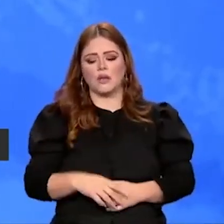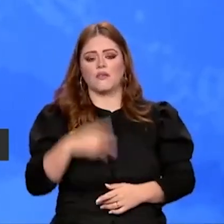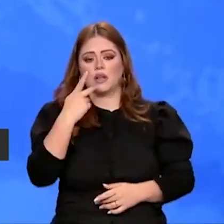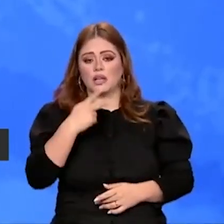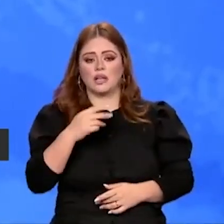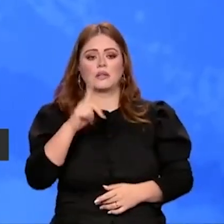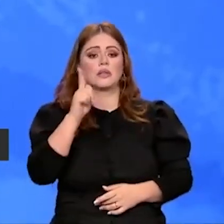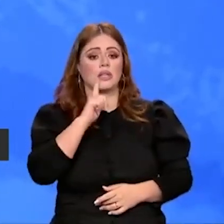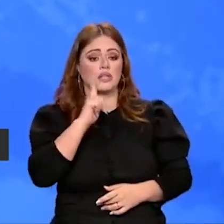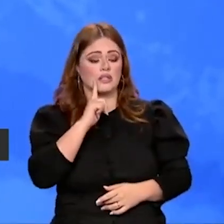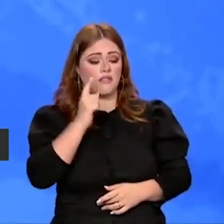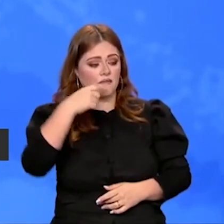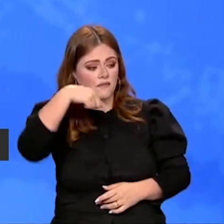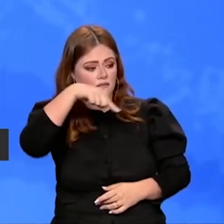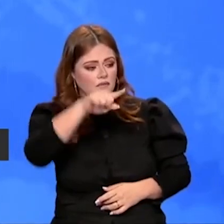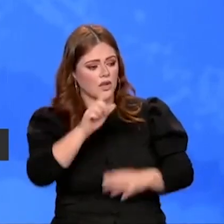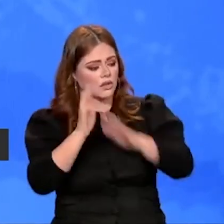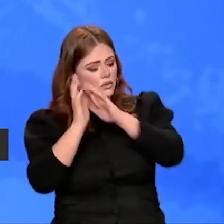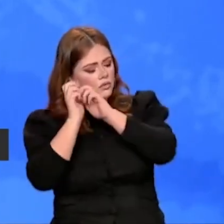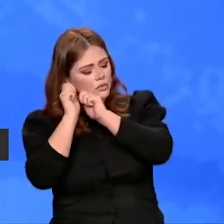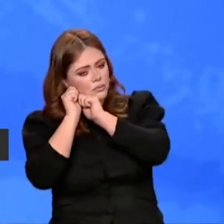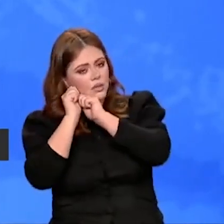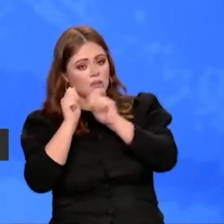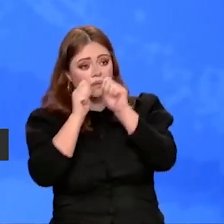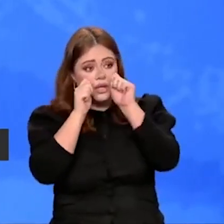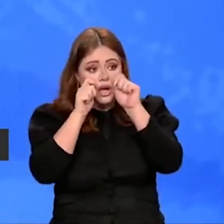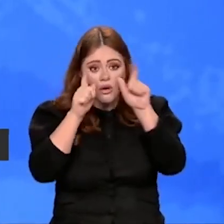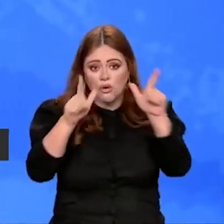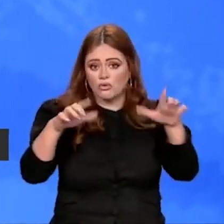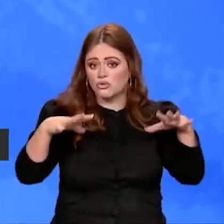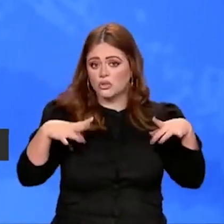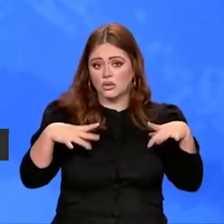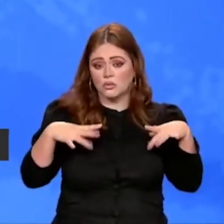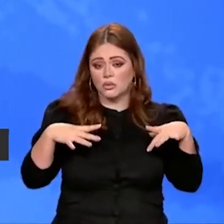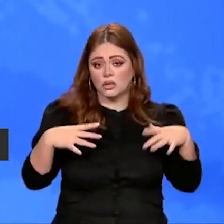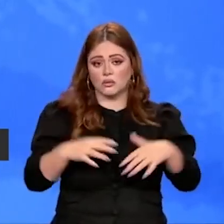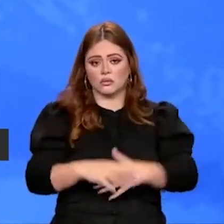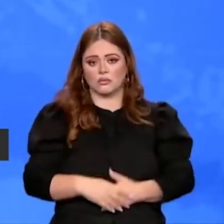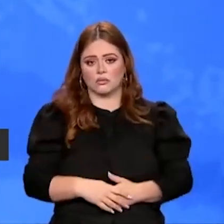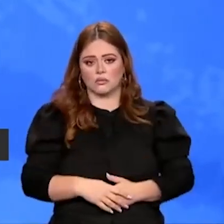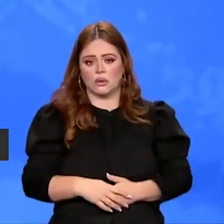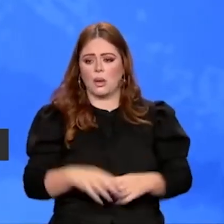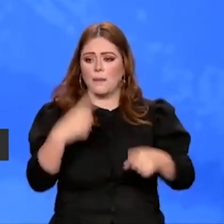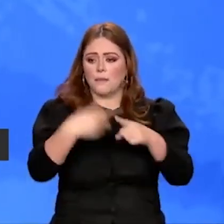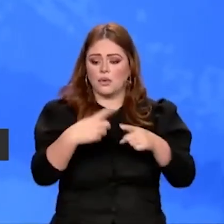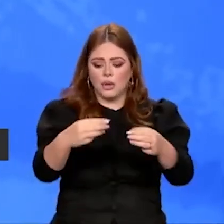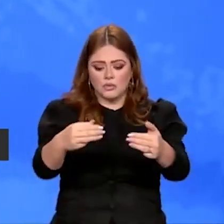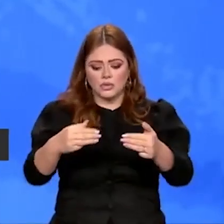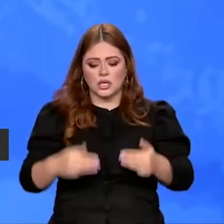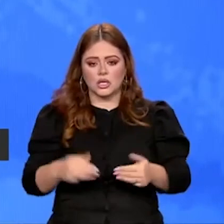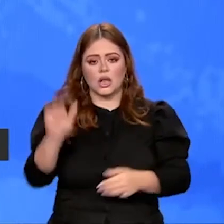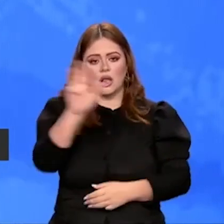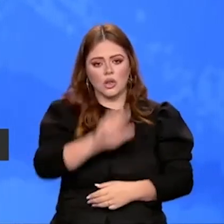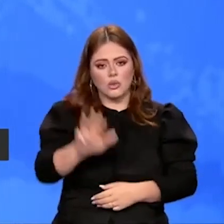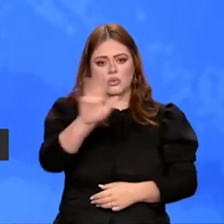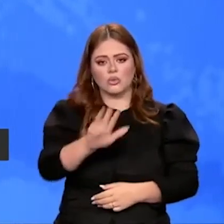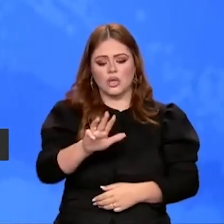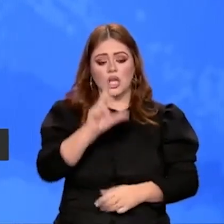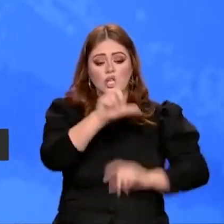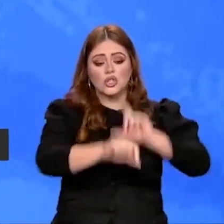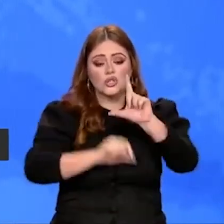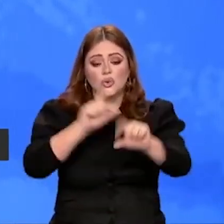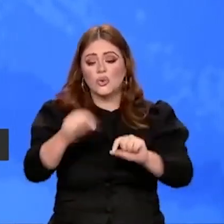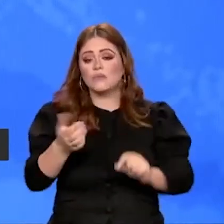e acorde tranquilo, porque o Ministério da Saúde é do Lula. O escolhido por mim